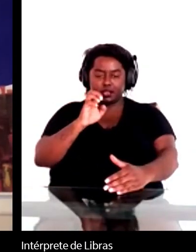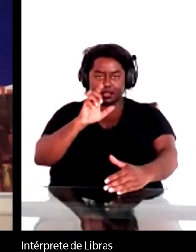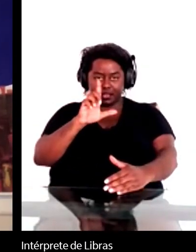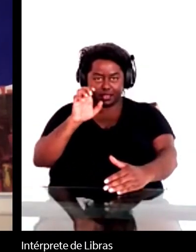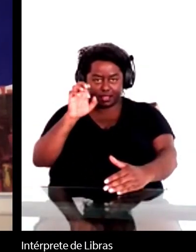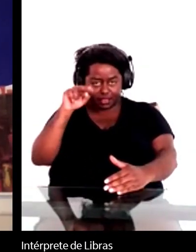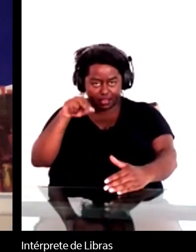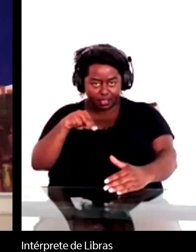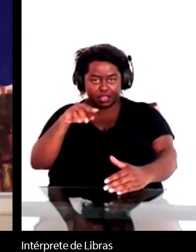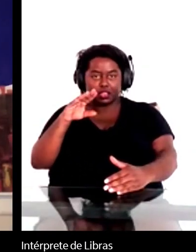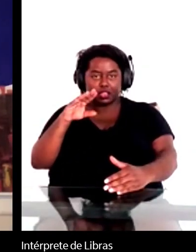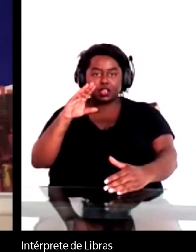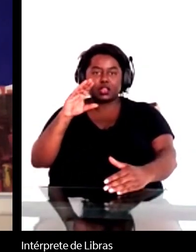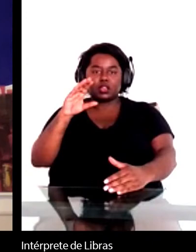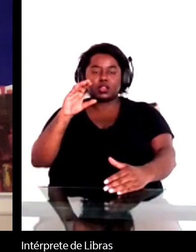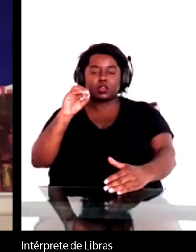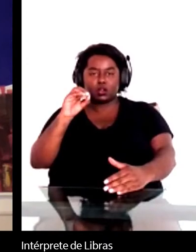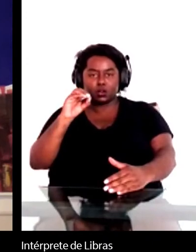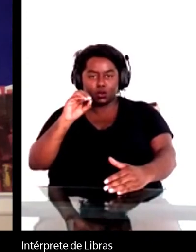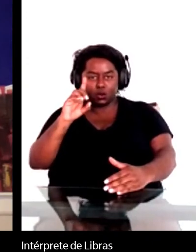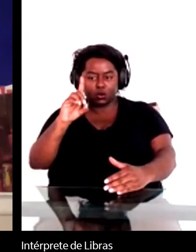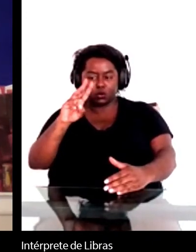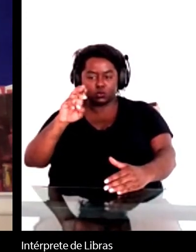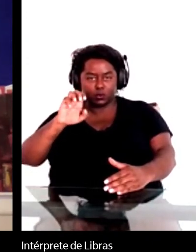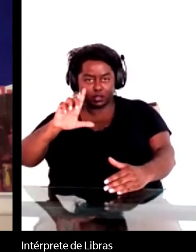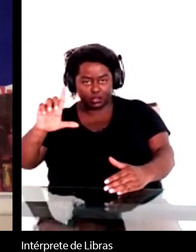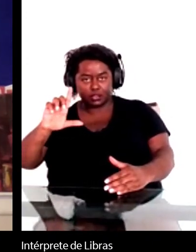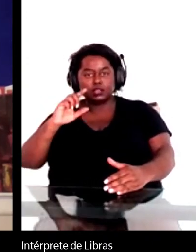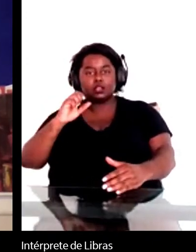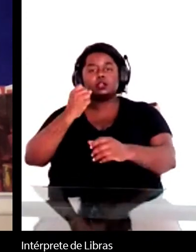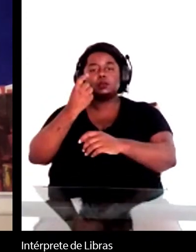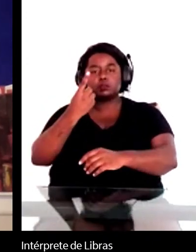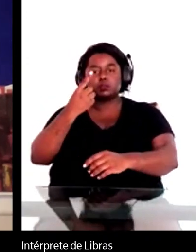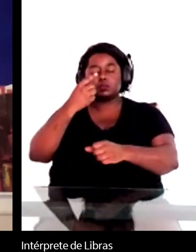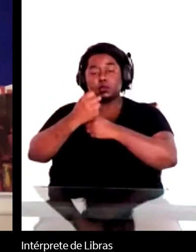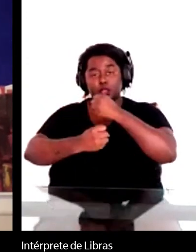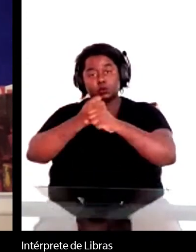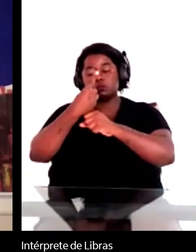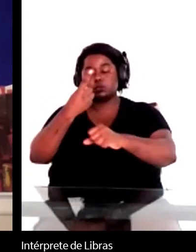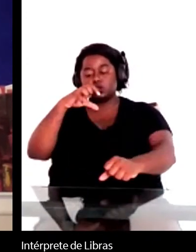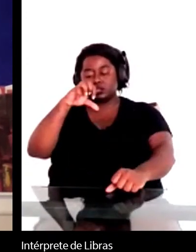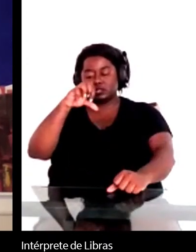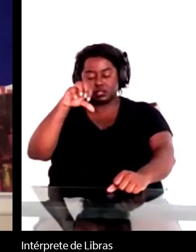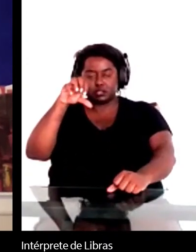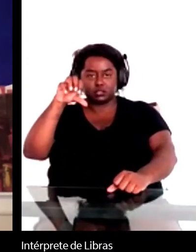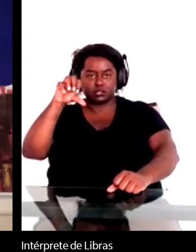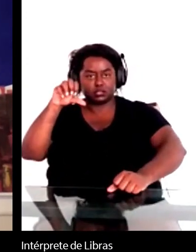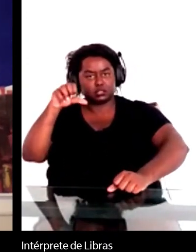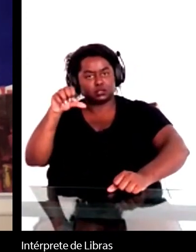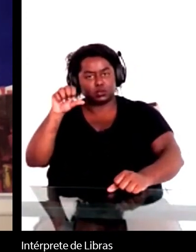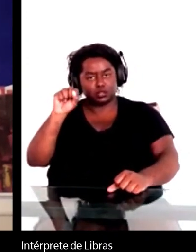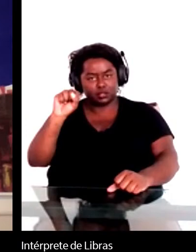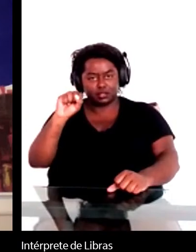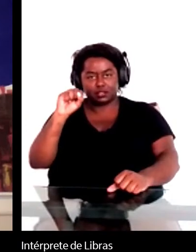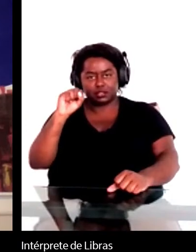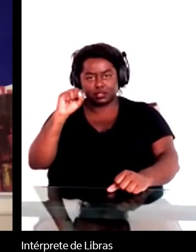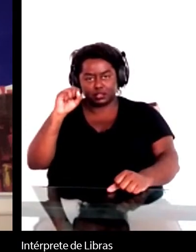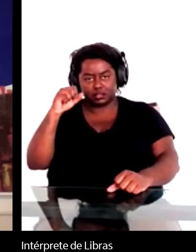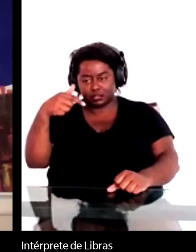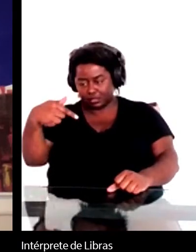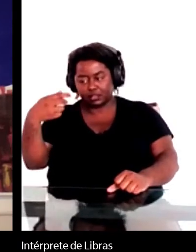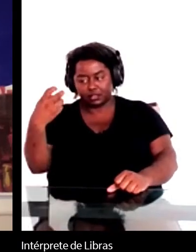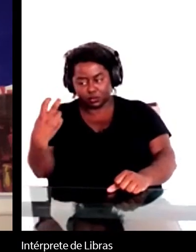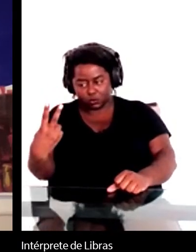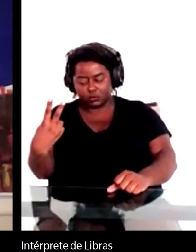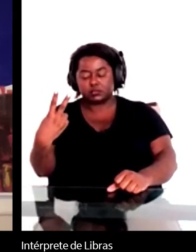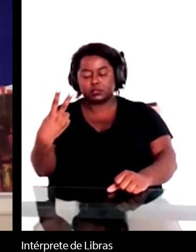1972 e é isso que a gente tem. Então, aí está em algumas bibliotecas. Fora disso, eu